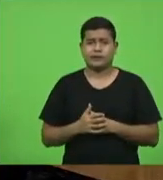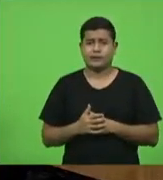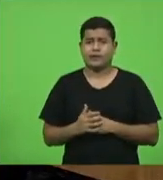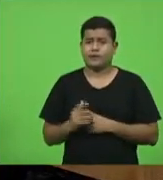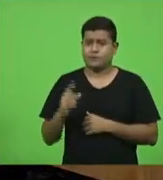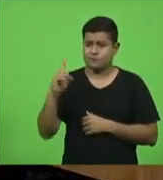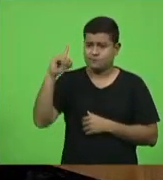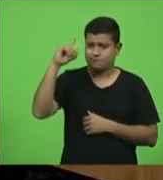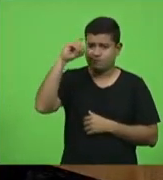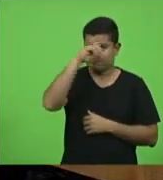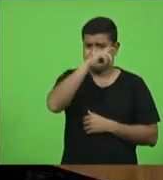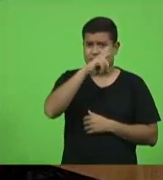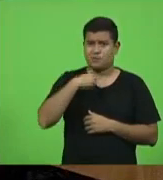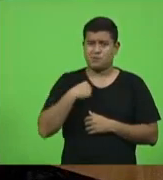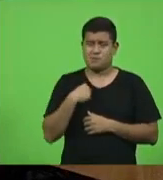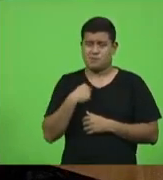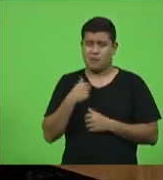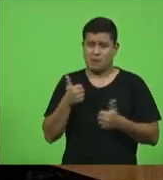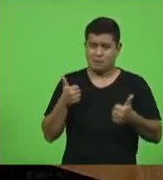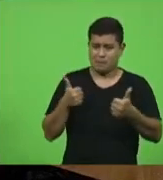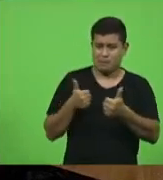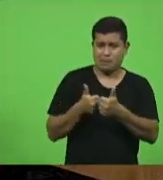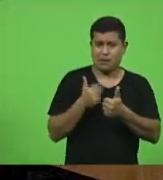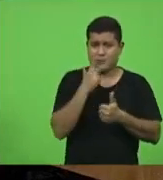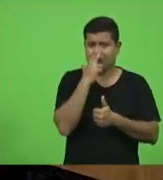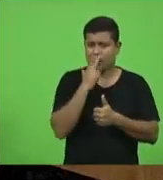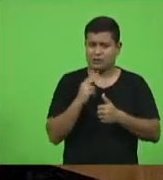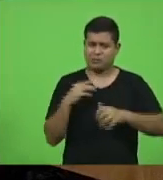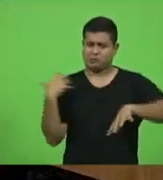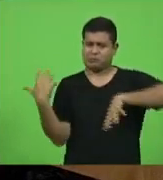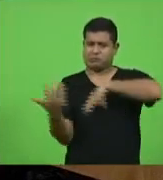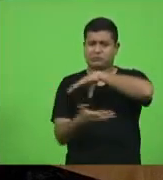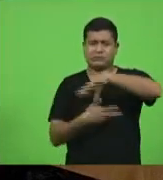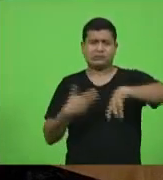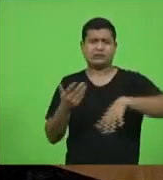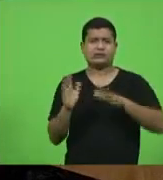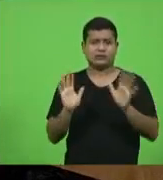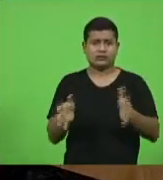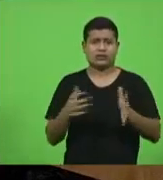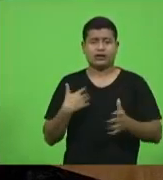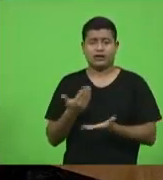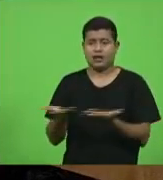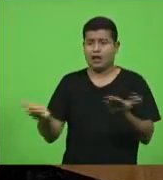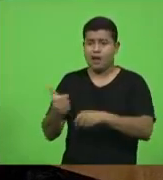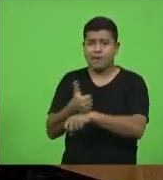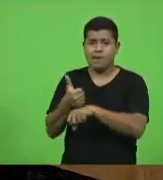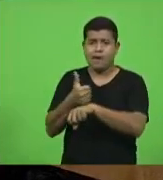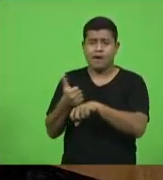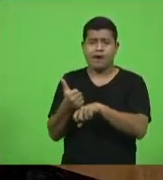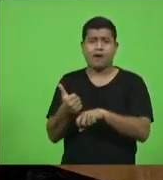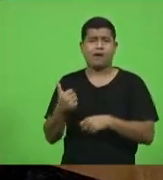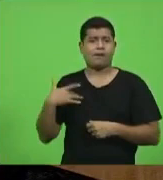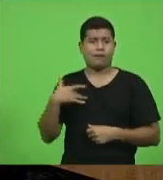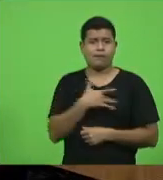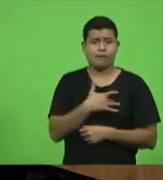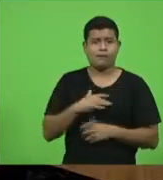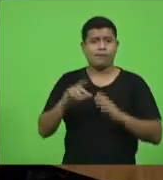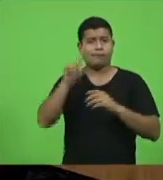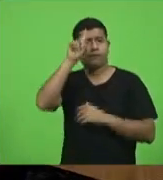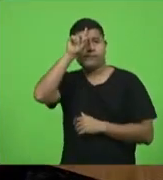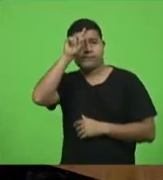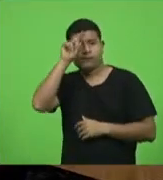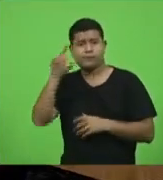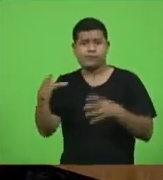do colapso os nossos profissionais da saúde hospitais e suas equipes